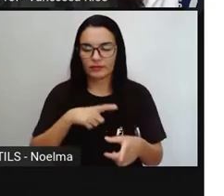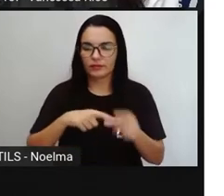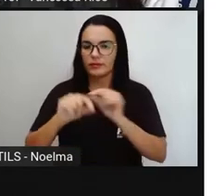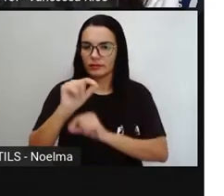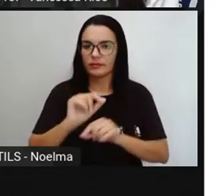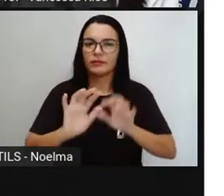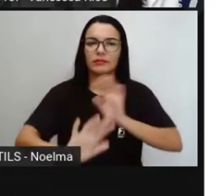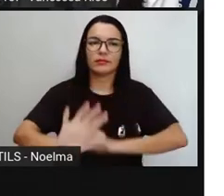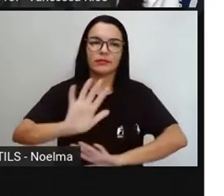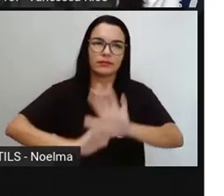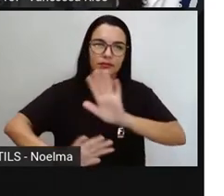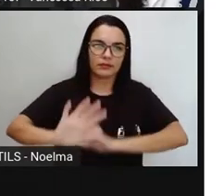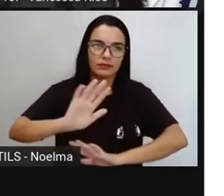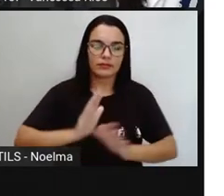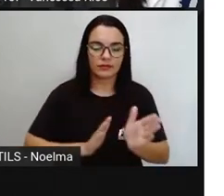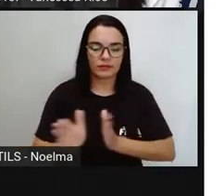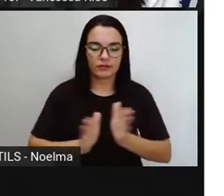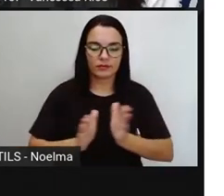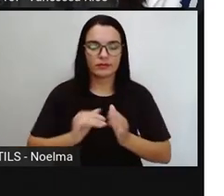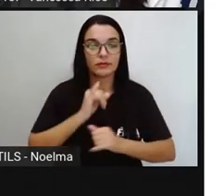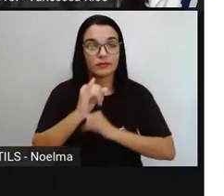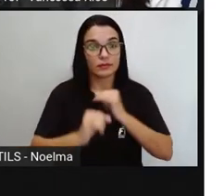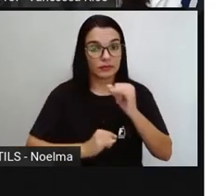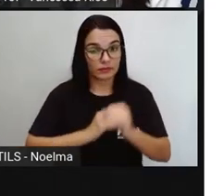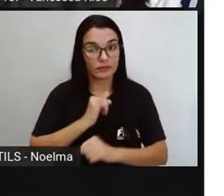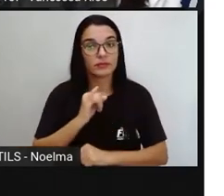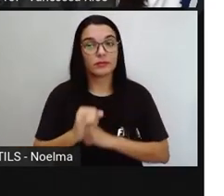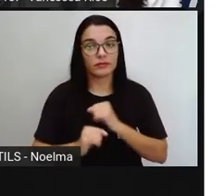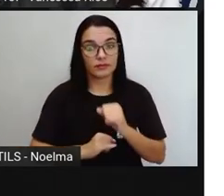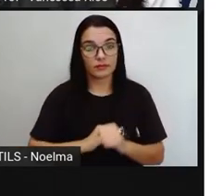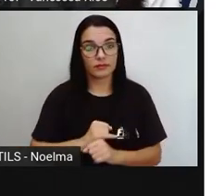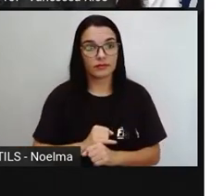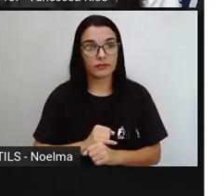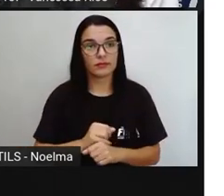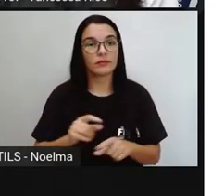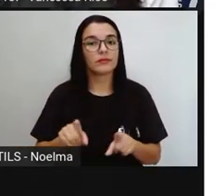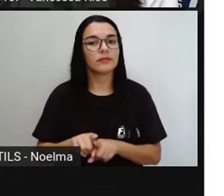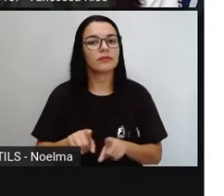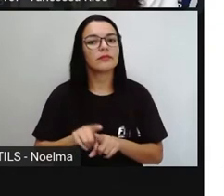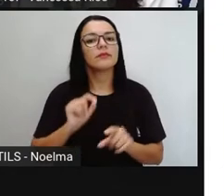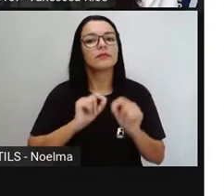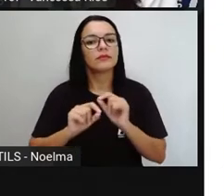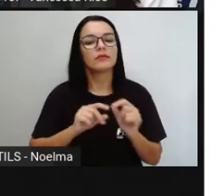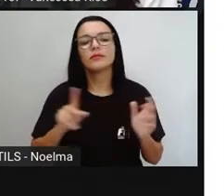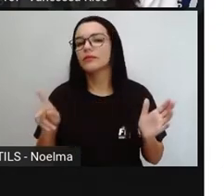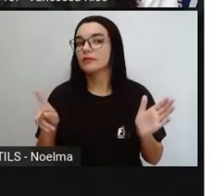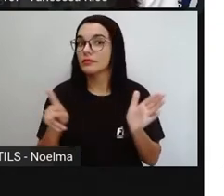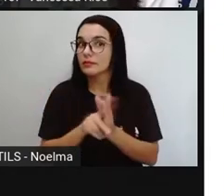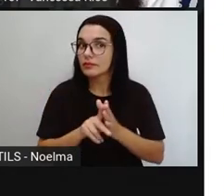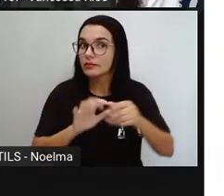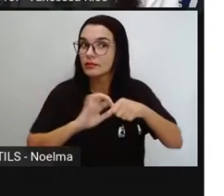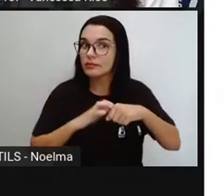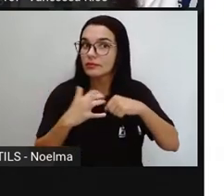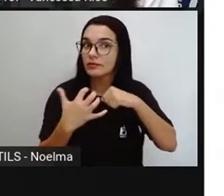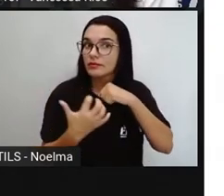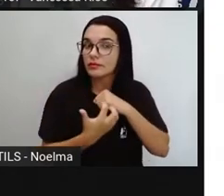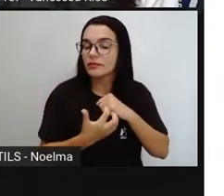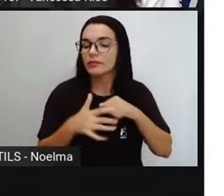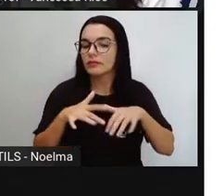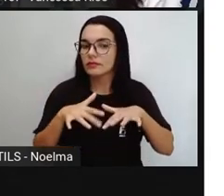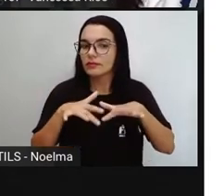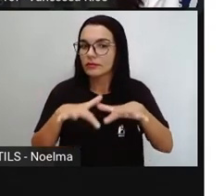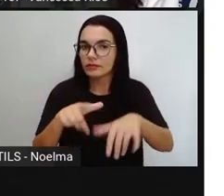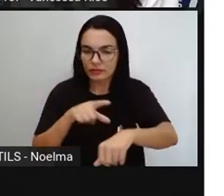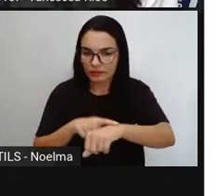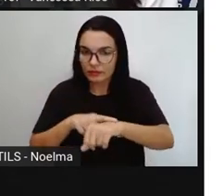cuidados com acesso à internet. E a gente vê que traz, pela própria pandemia, pelo próprio momento que